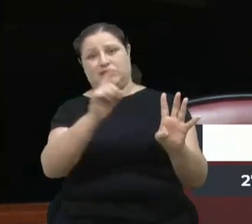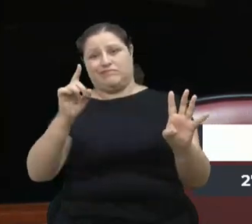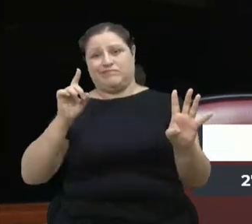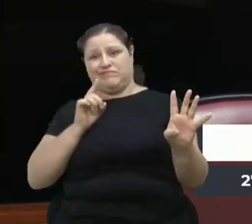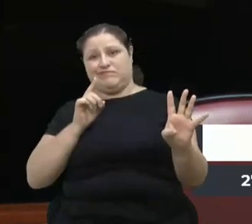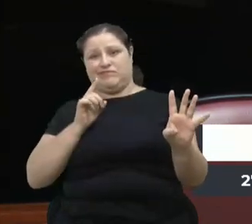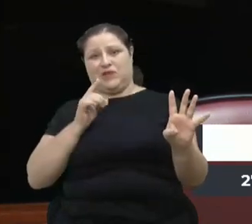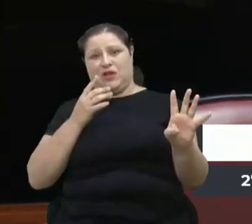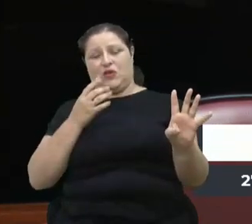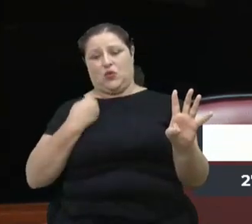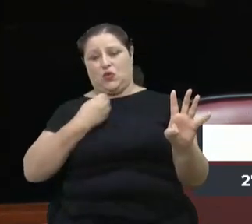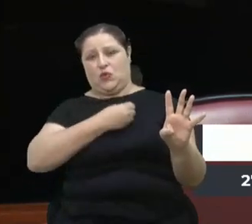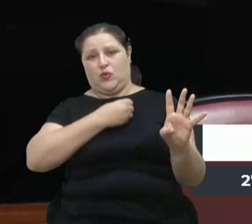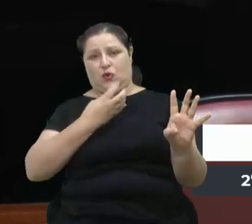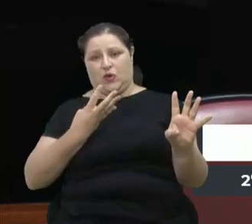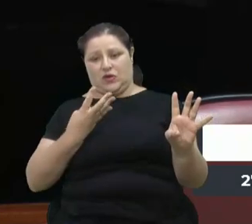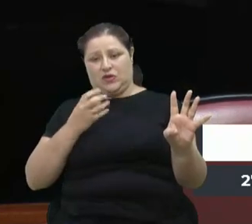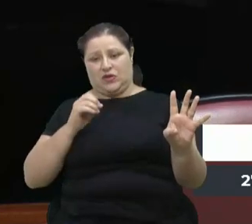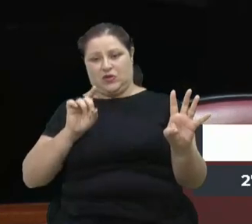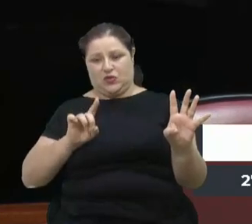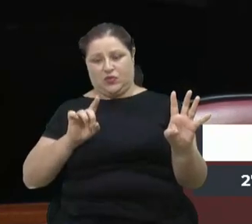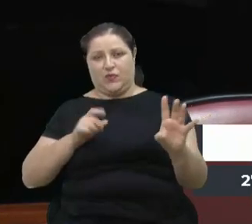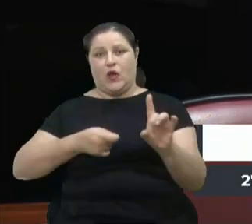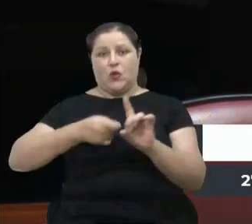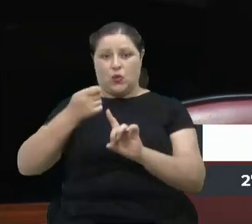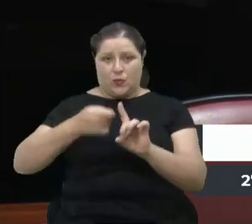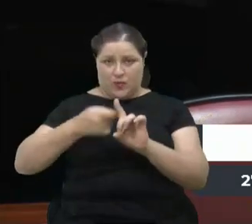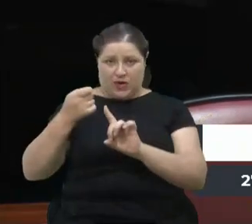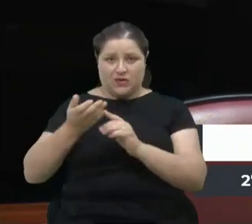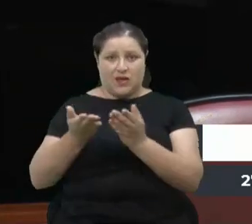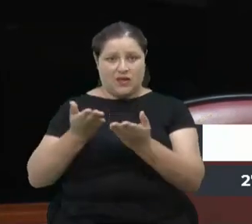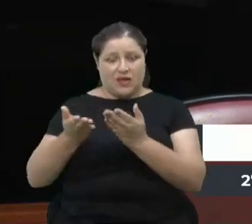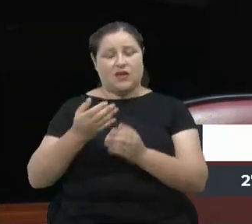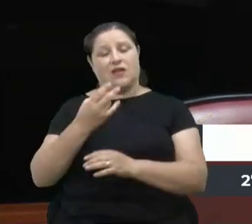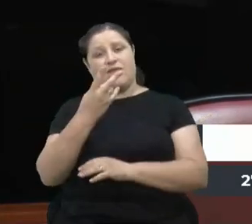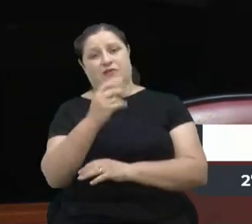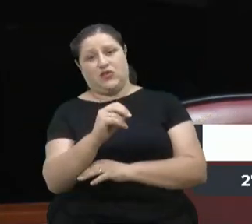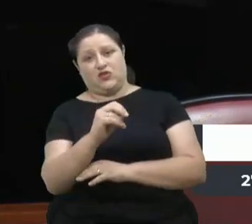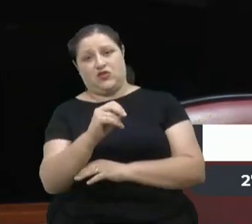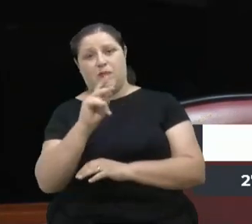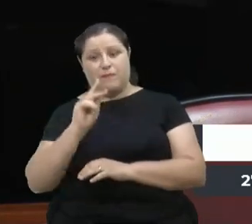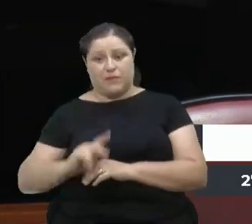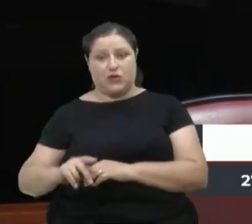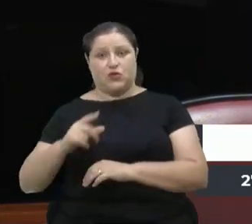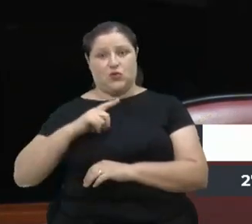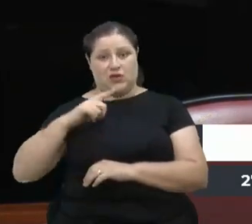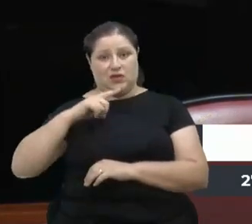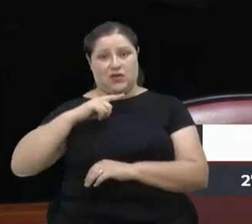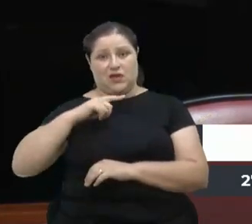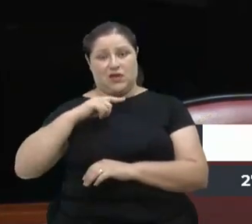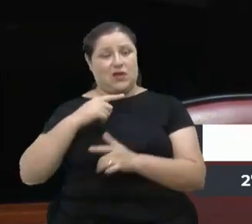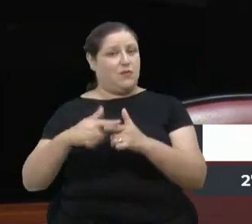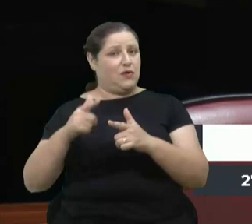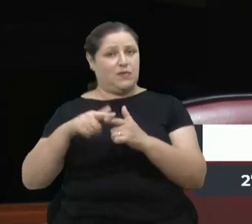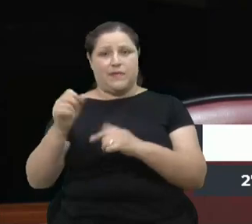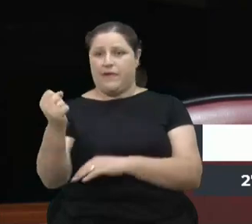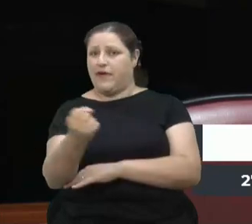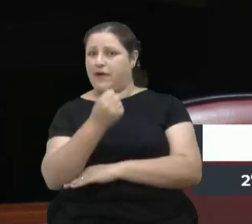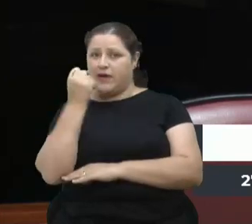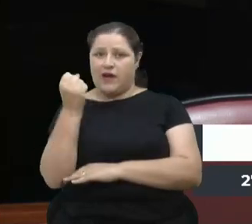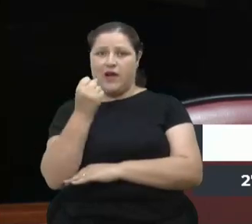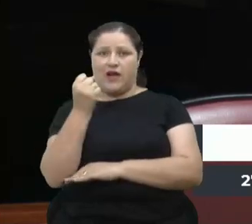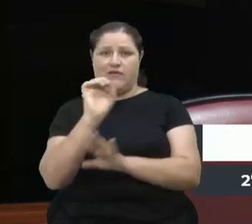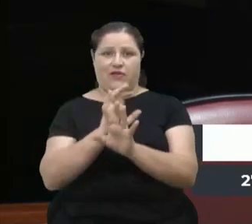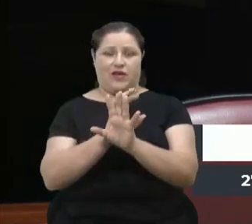torno de 20 por mês e a pessoa está com dificuldade séria nos ossos e